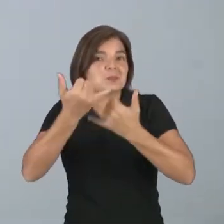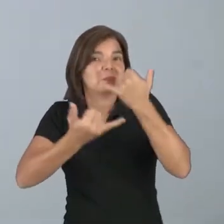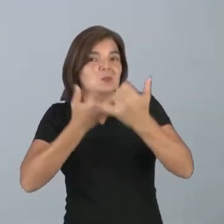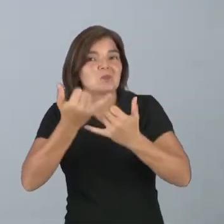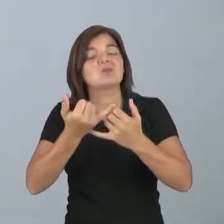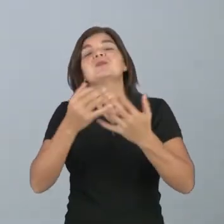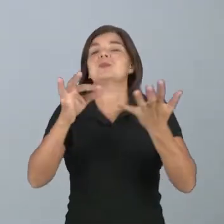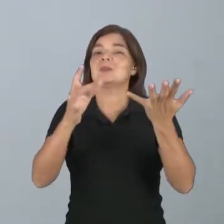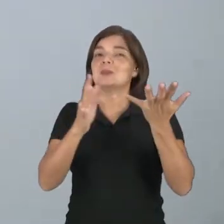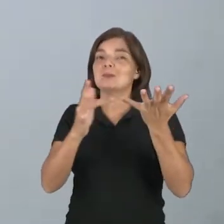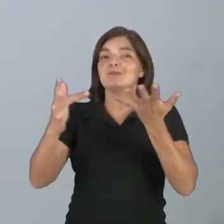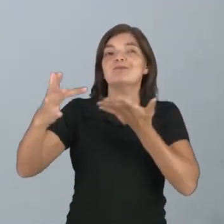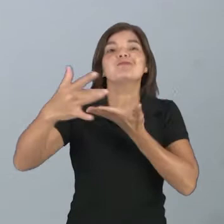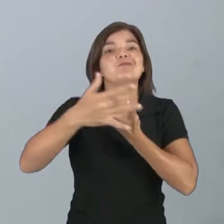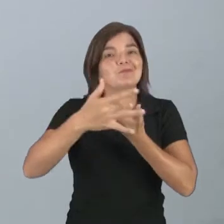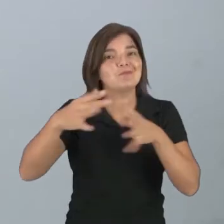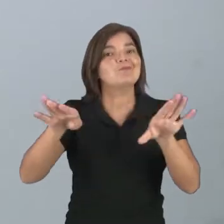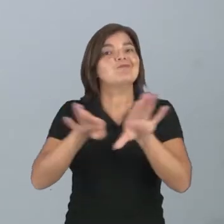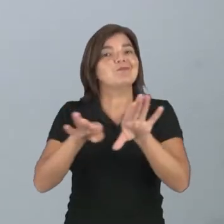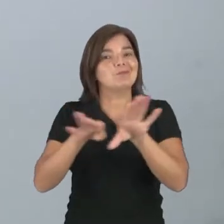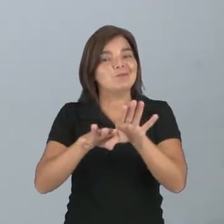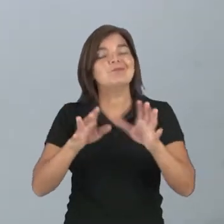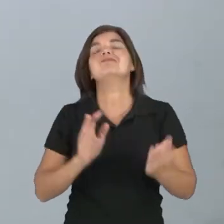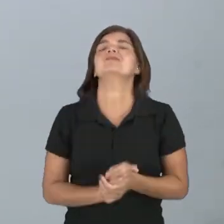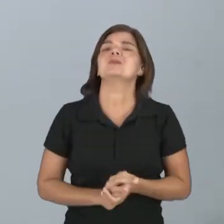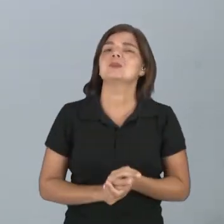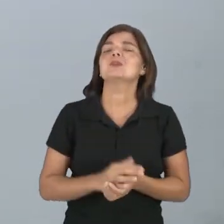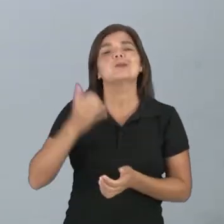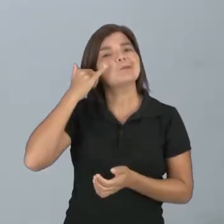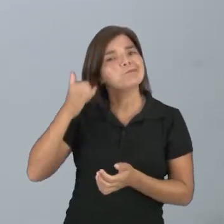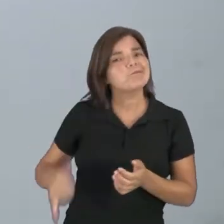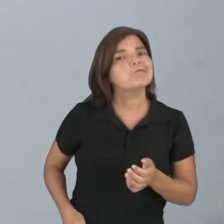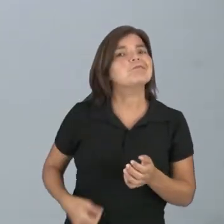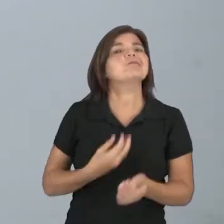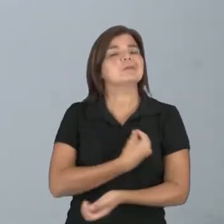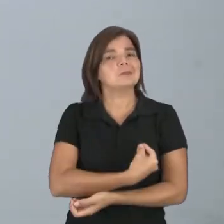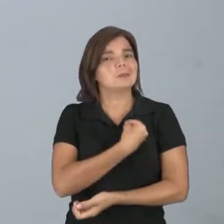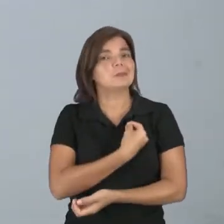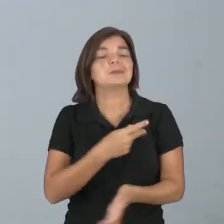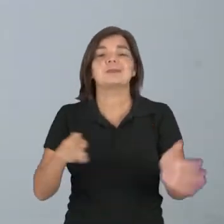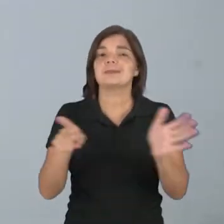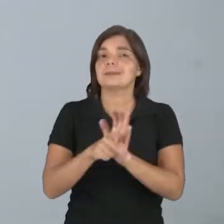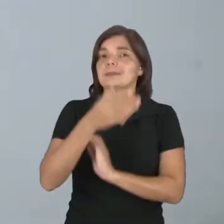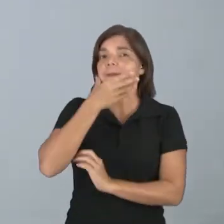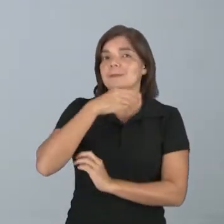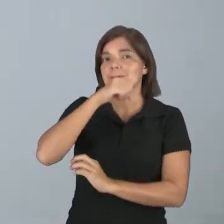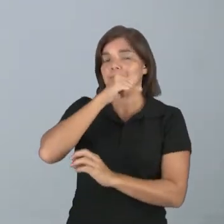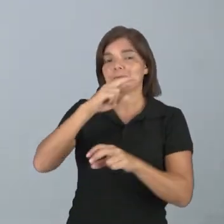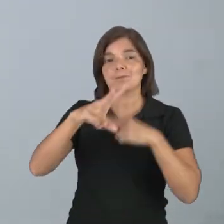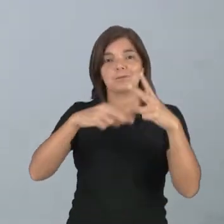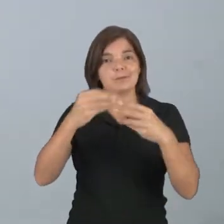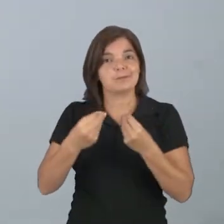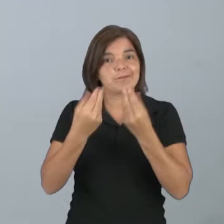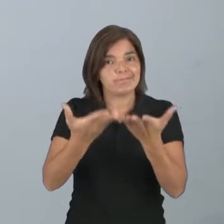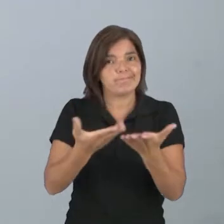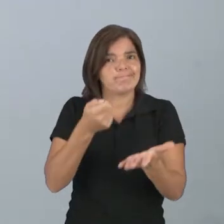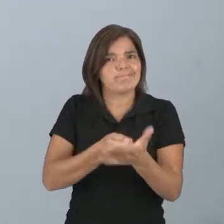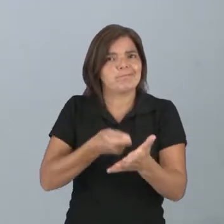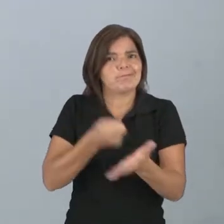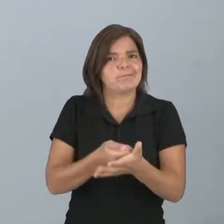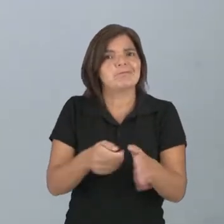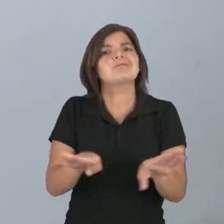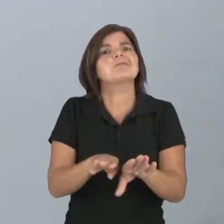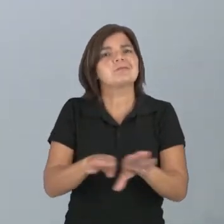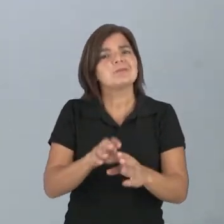das redes sociais, que tudo estão presentes nos smartphones, que os próprios pais dão de presente por pressão dos seus filhos e